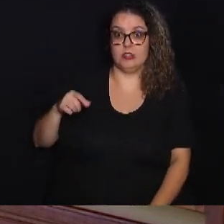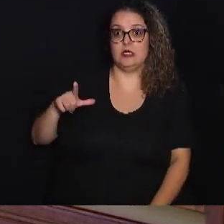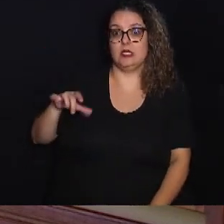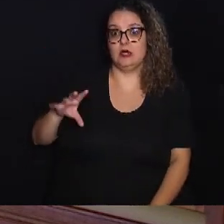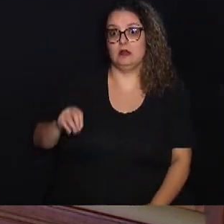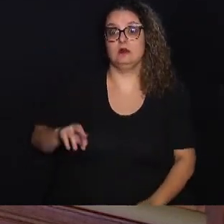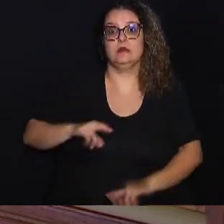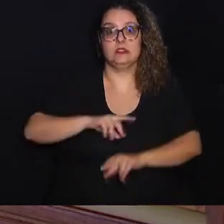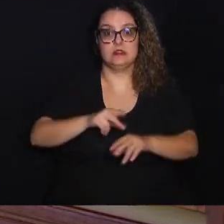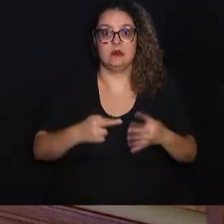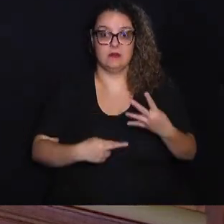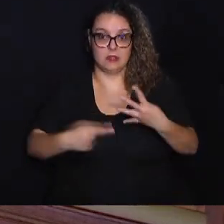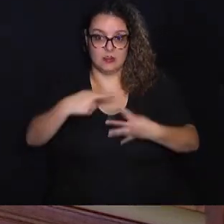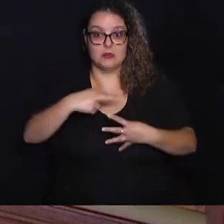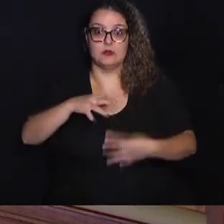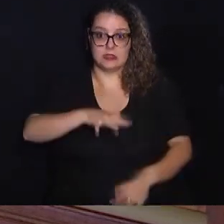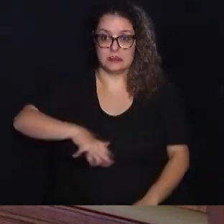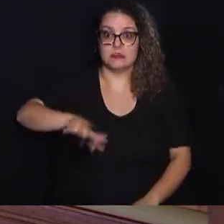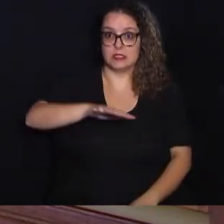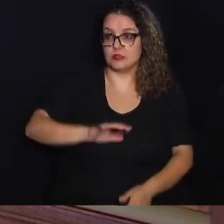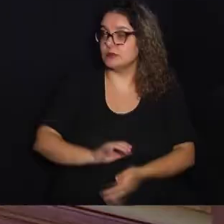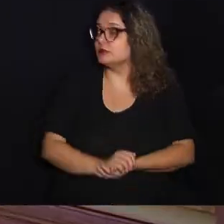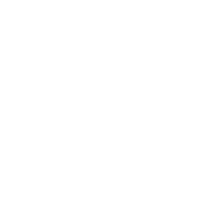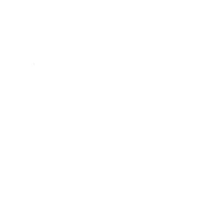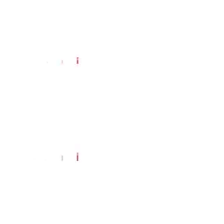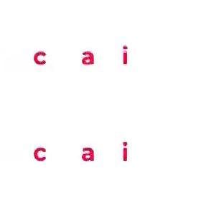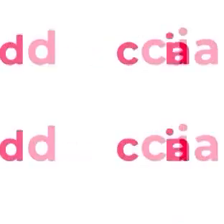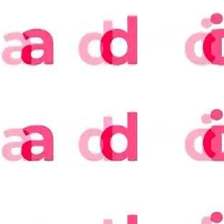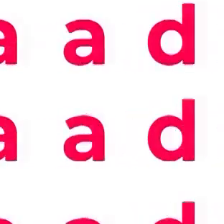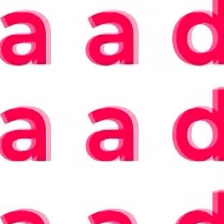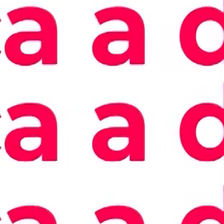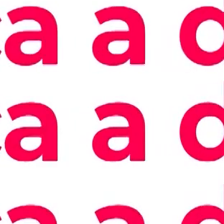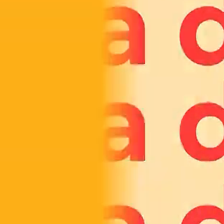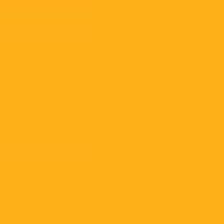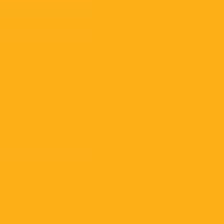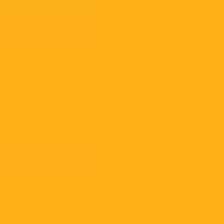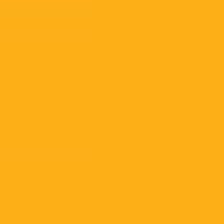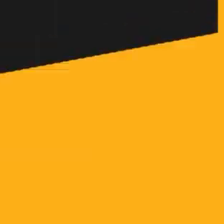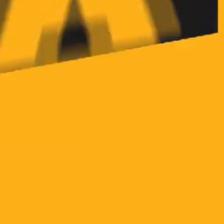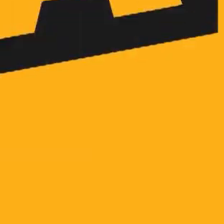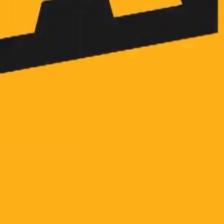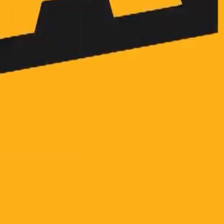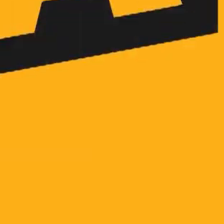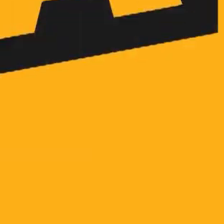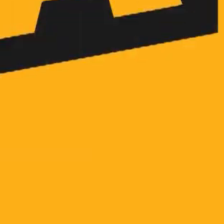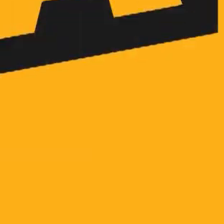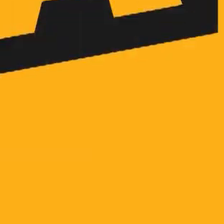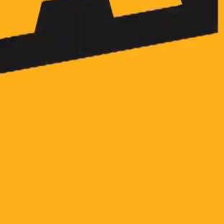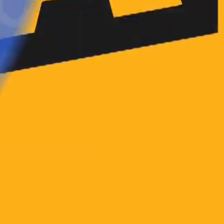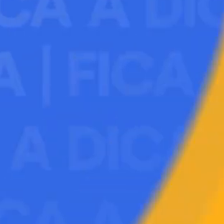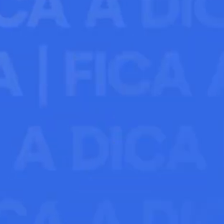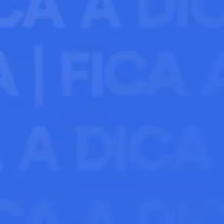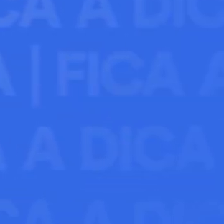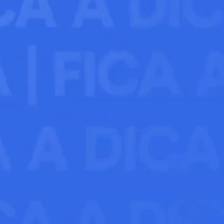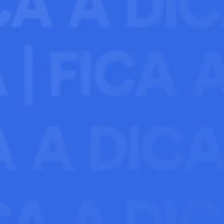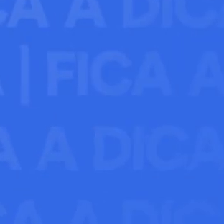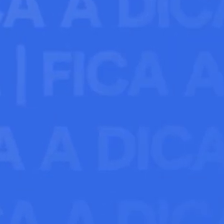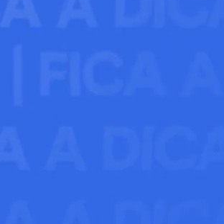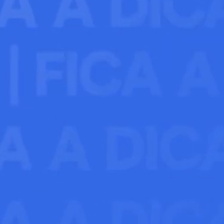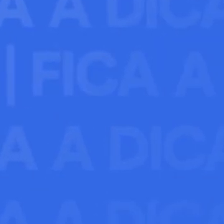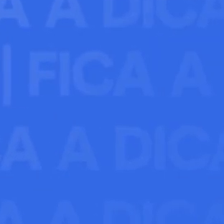muito grande, assim, de ecopontos pela cidade. Música Música